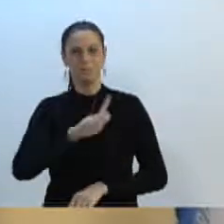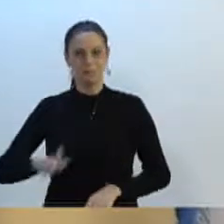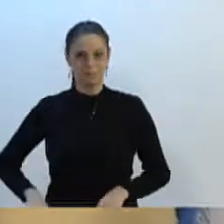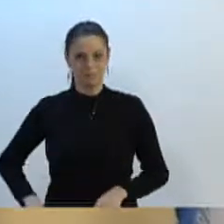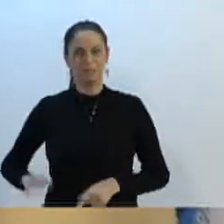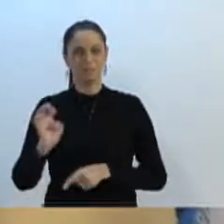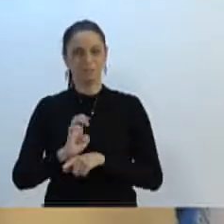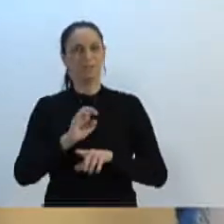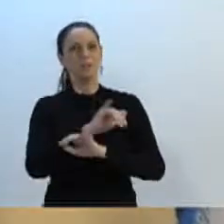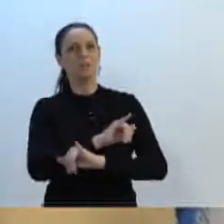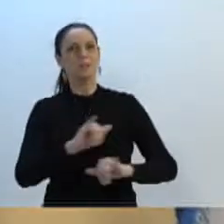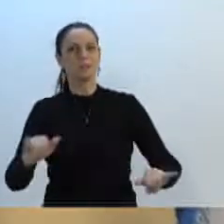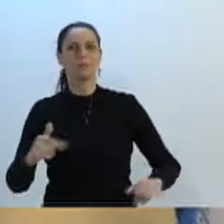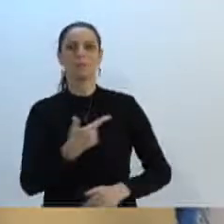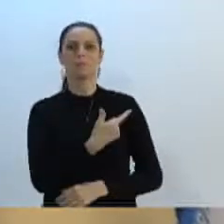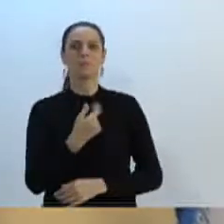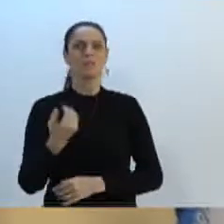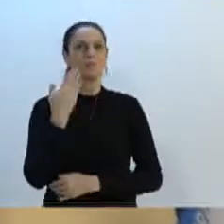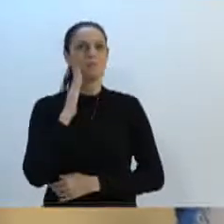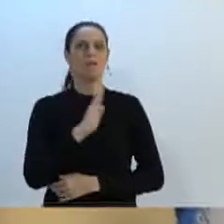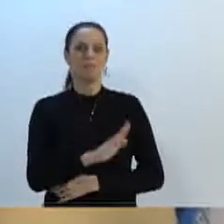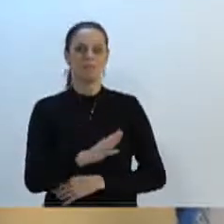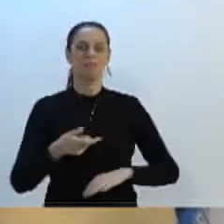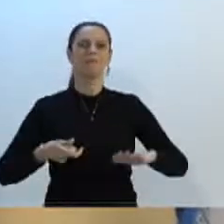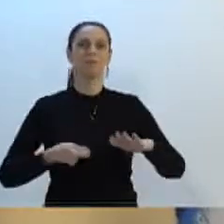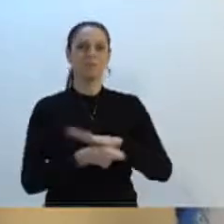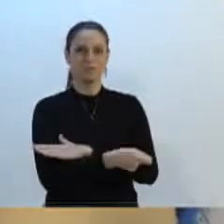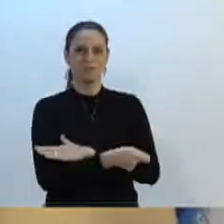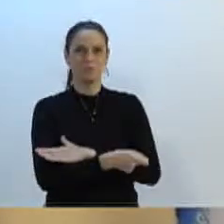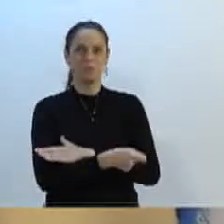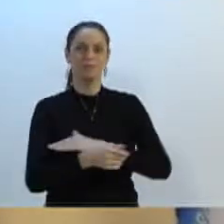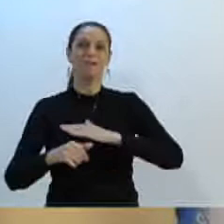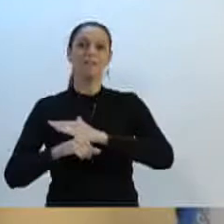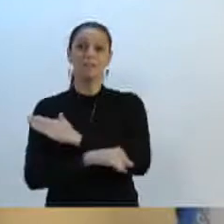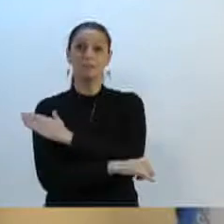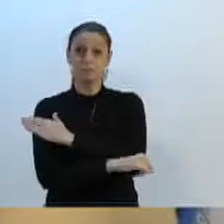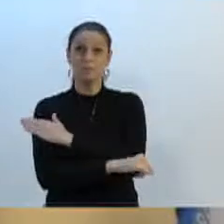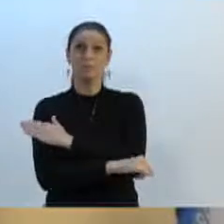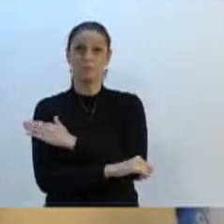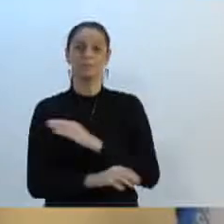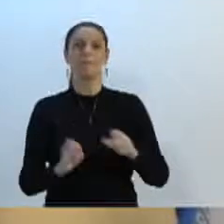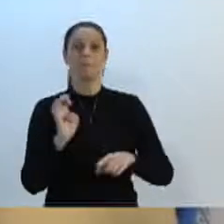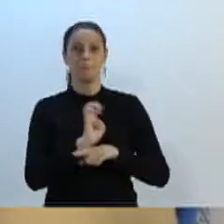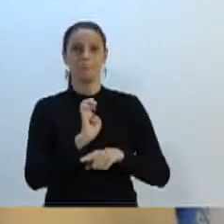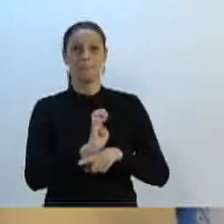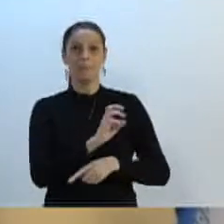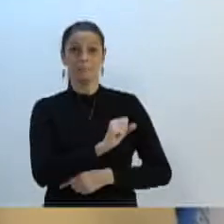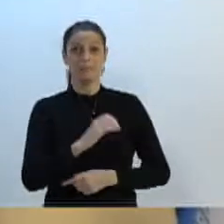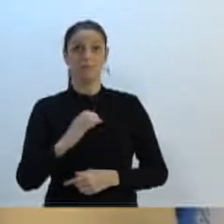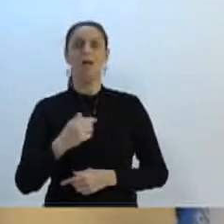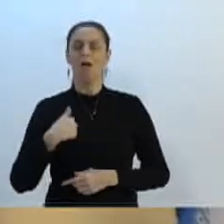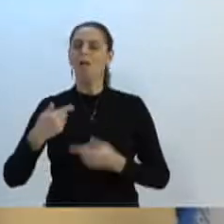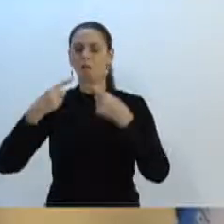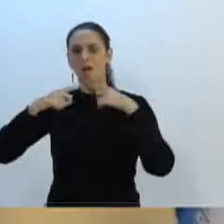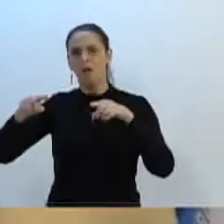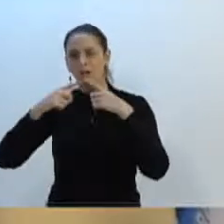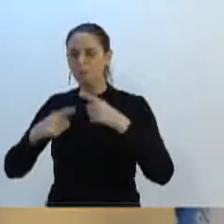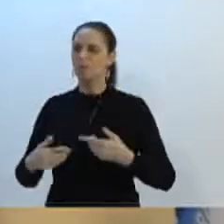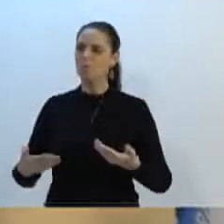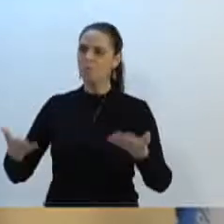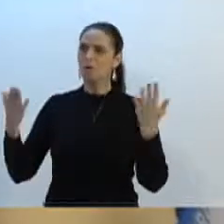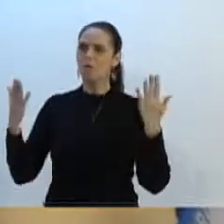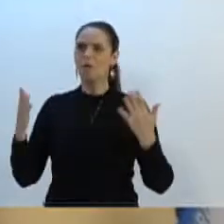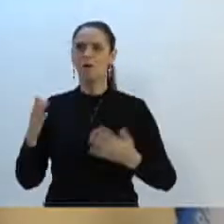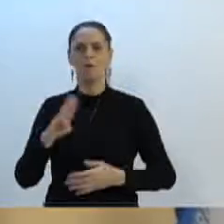200 milhões de investimentos em infraestrutura no estado de Santa Catarina, reclamei que Blumenau ficou de